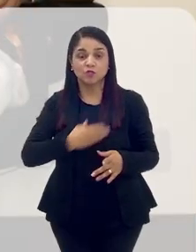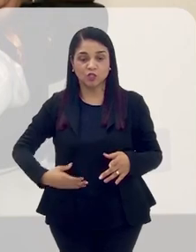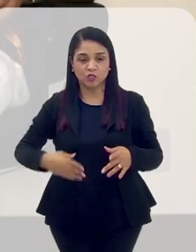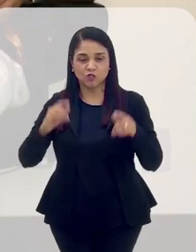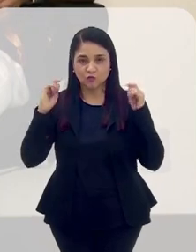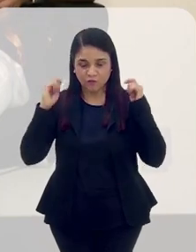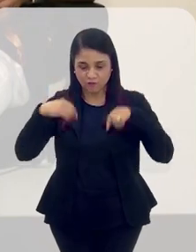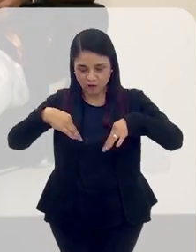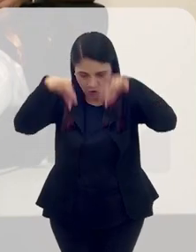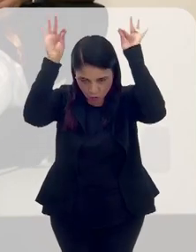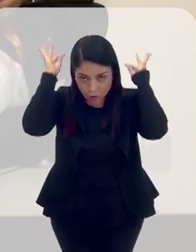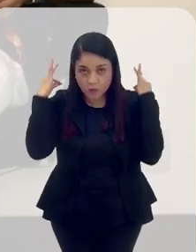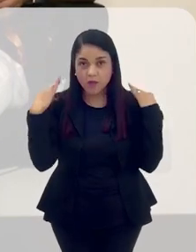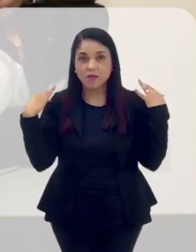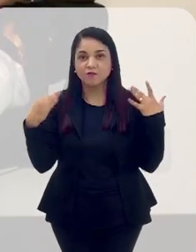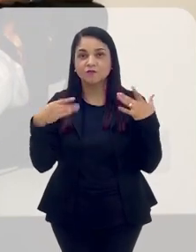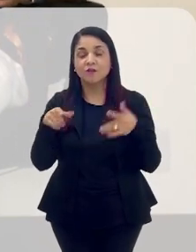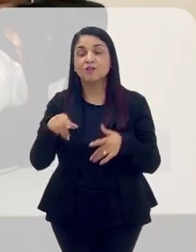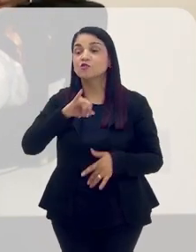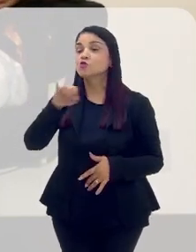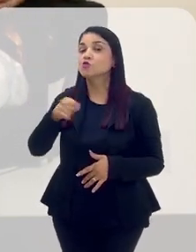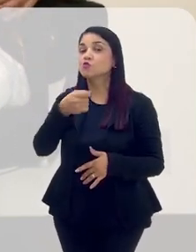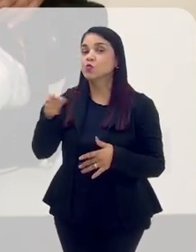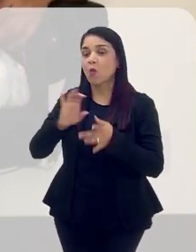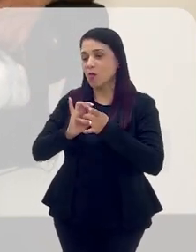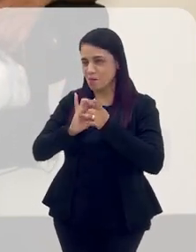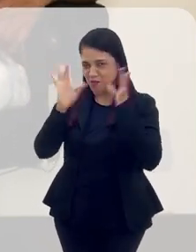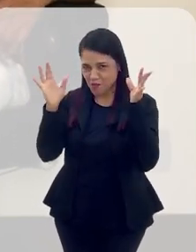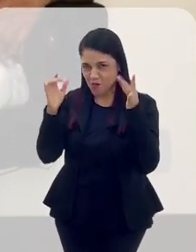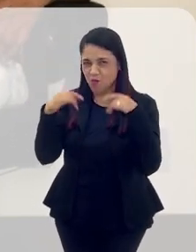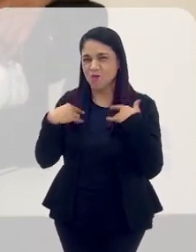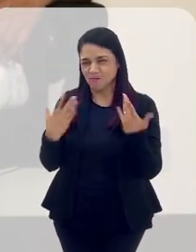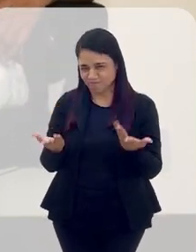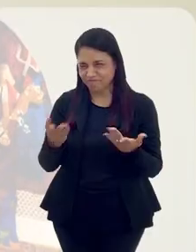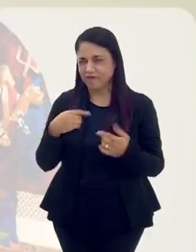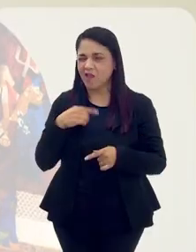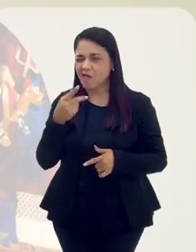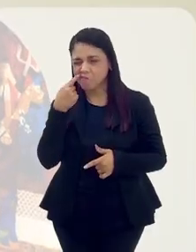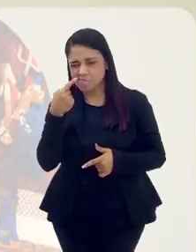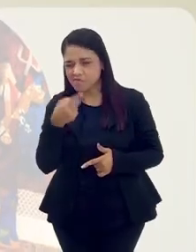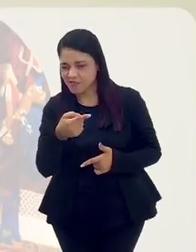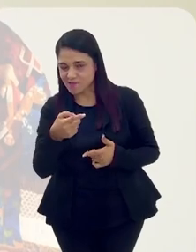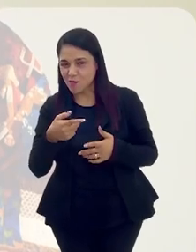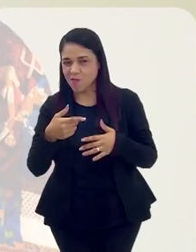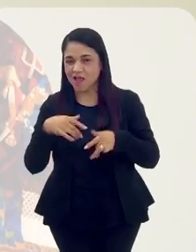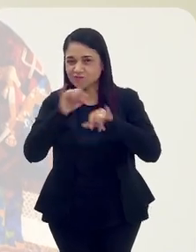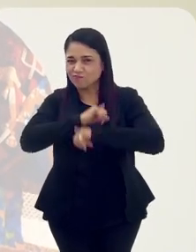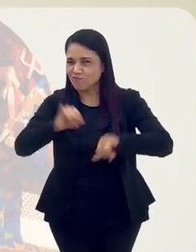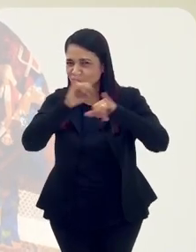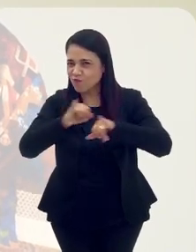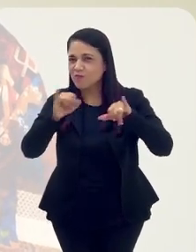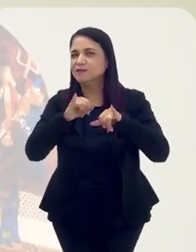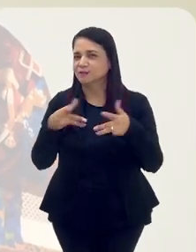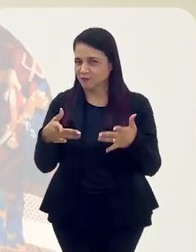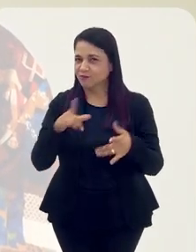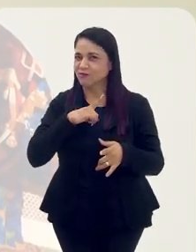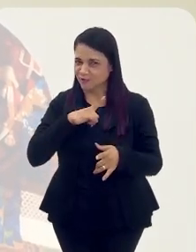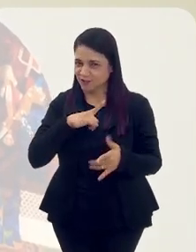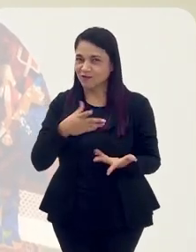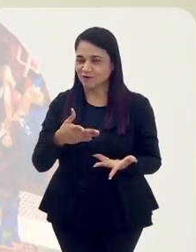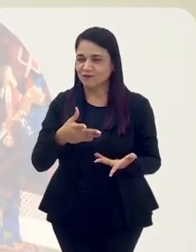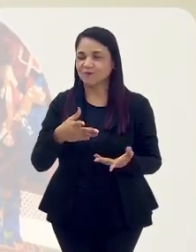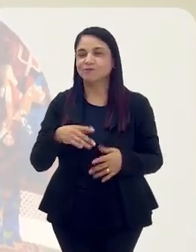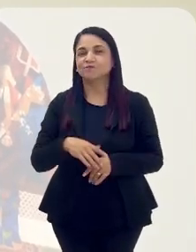depois o João viu que deu mais hip-hop e vim com ele tapado. E que era a cara dele. Mas eu acho que o candomblé em si,